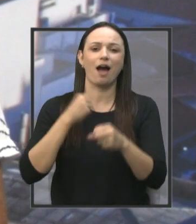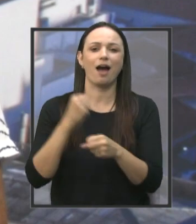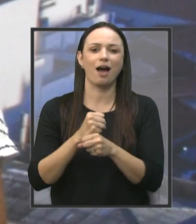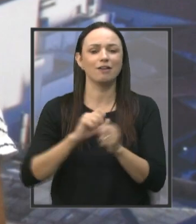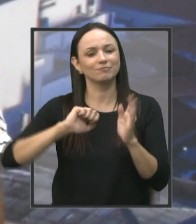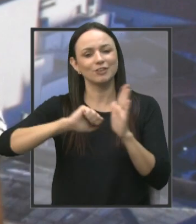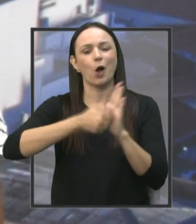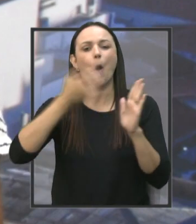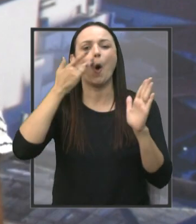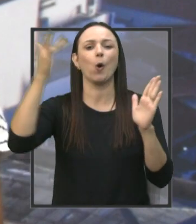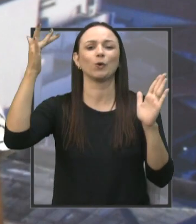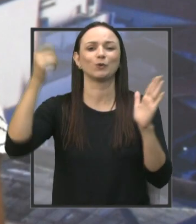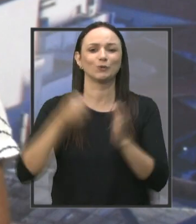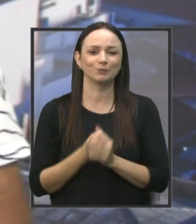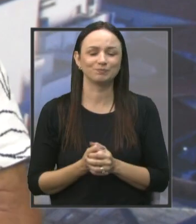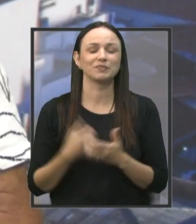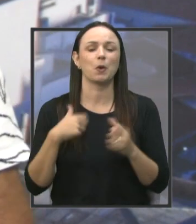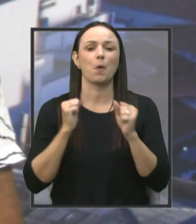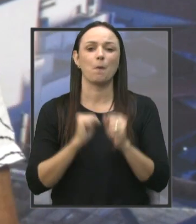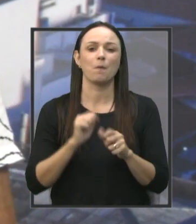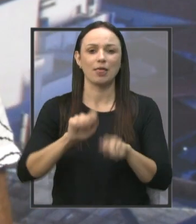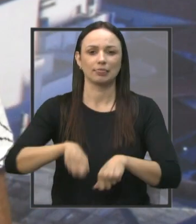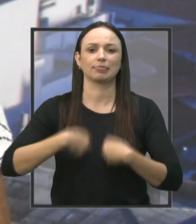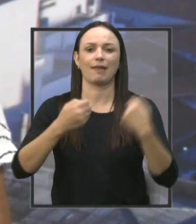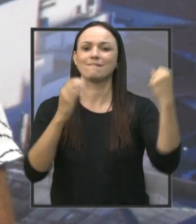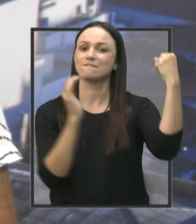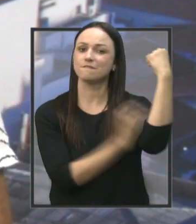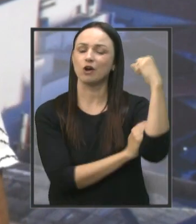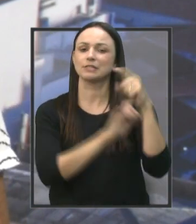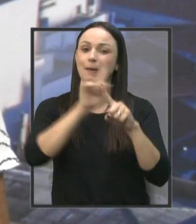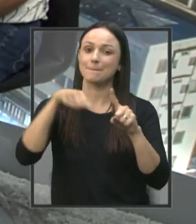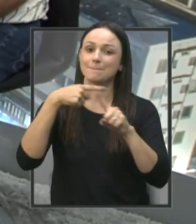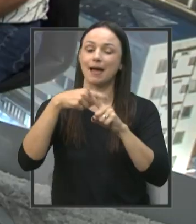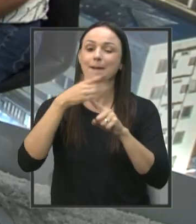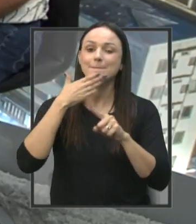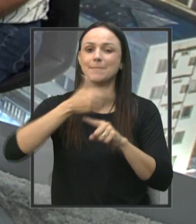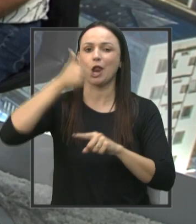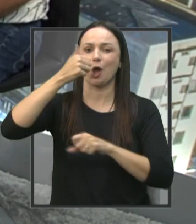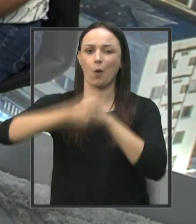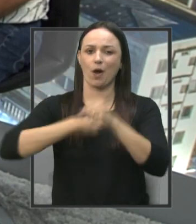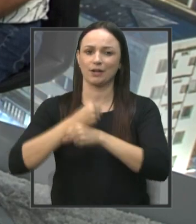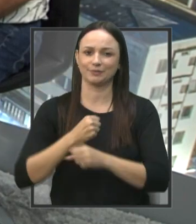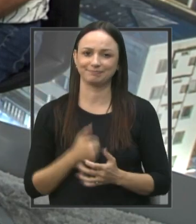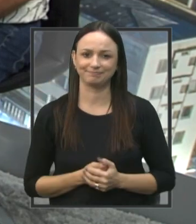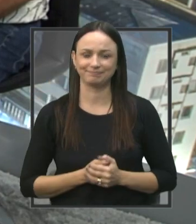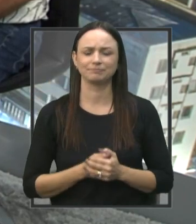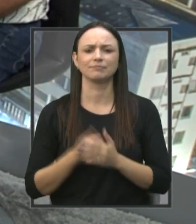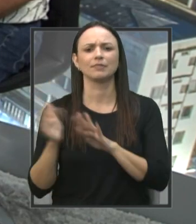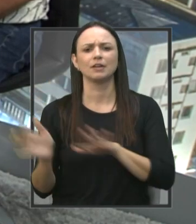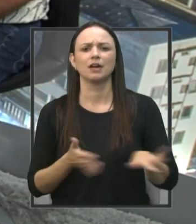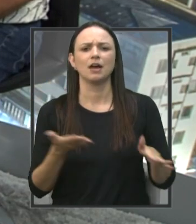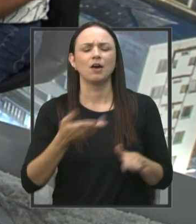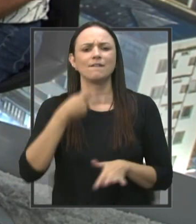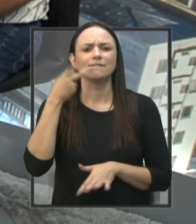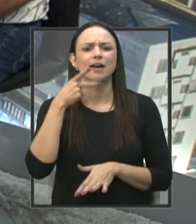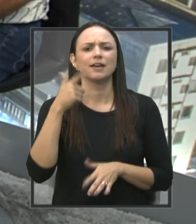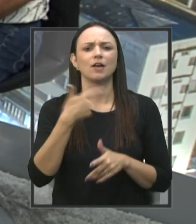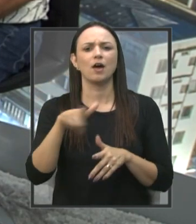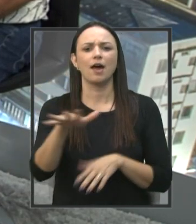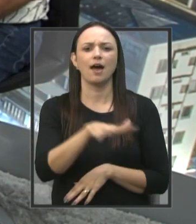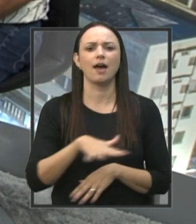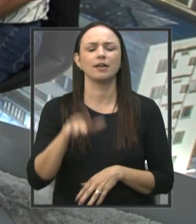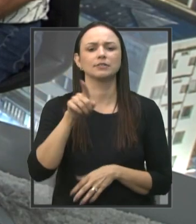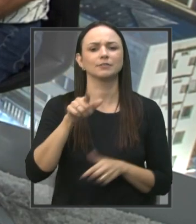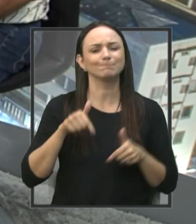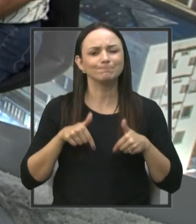e poder aí dar mais força para que o ano que vem seja ainda melhor. Bom, vereador, vamos falar também sobre uma outra área